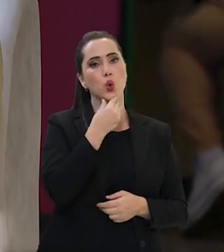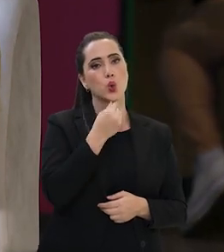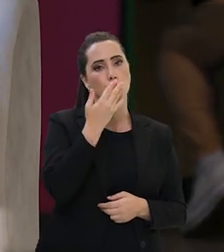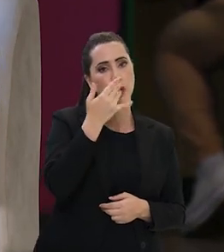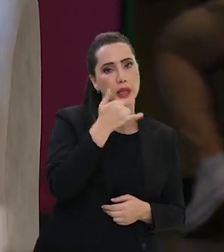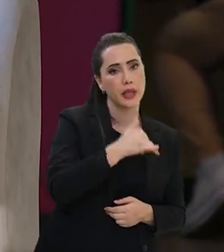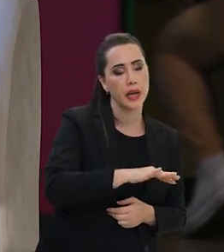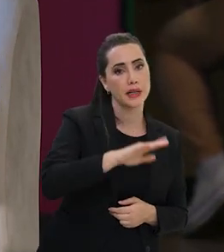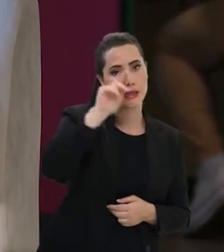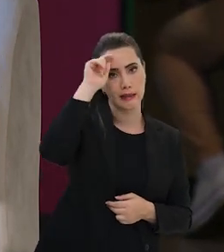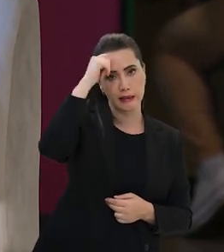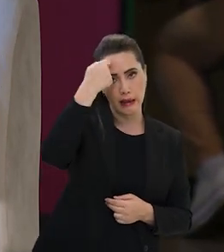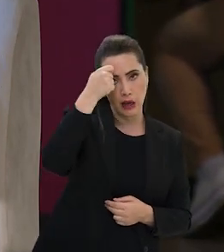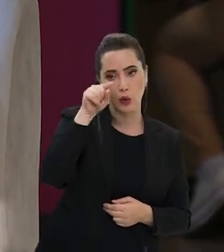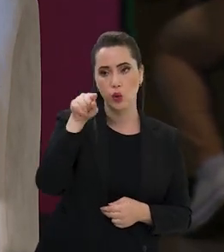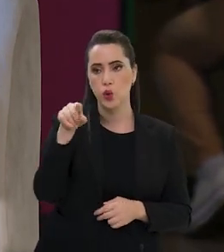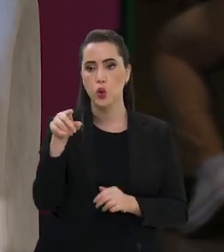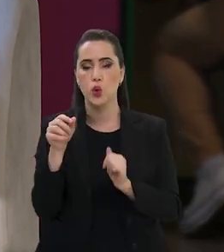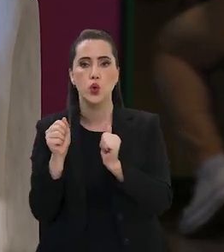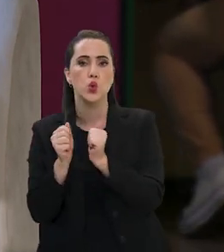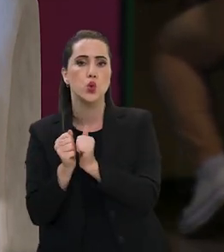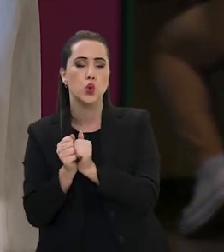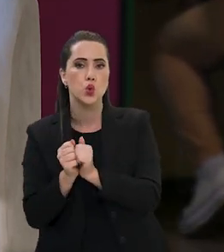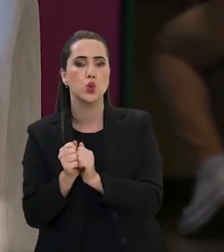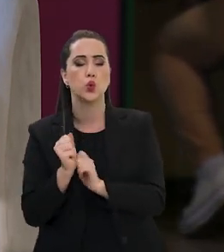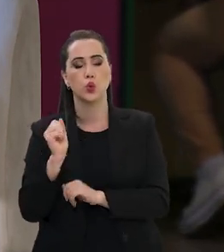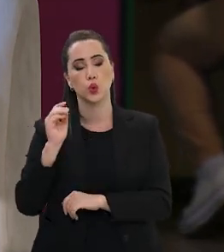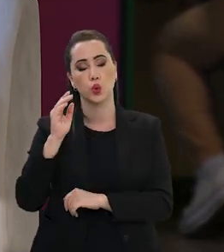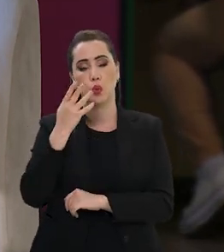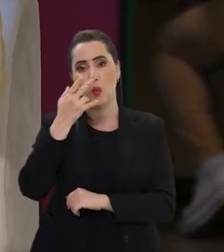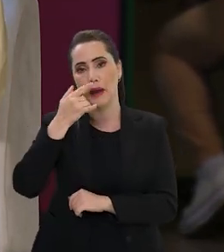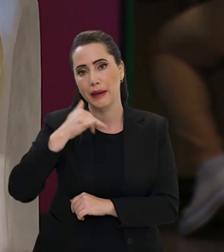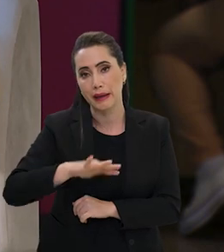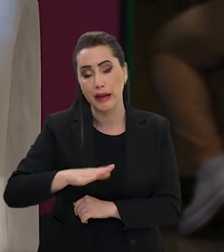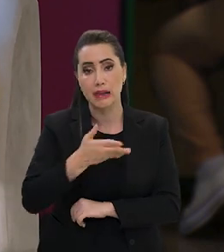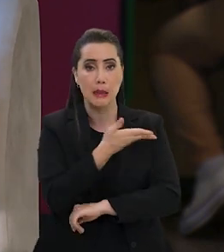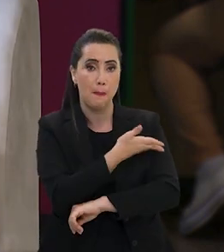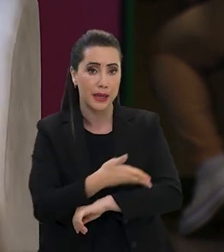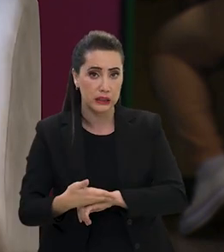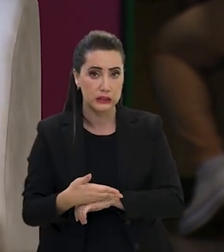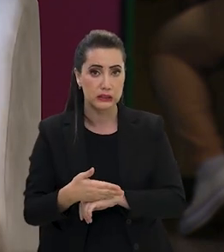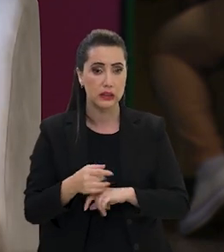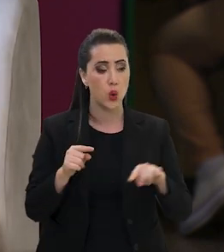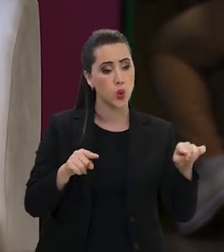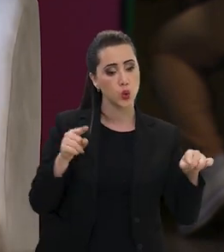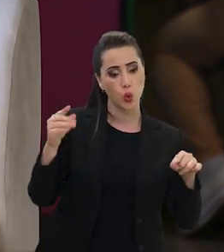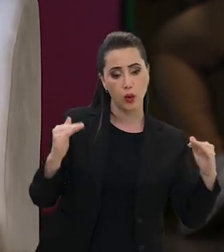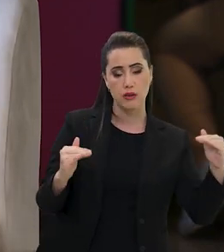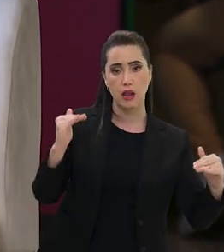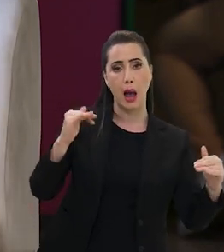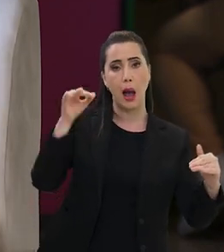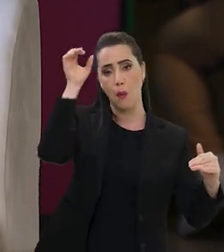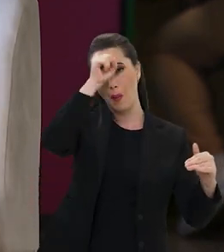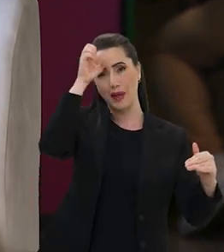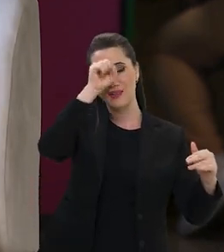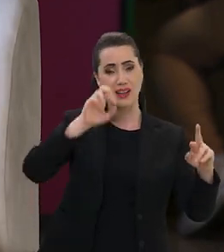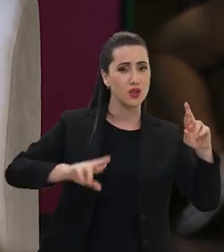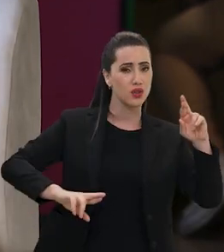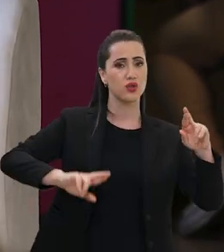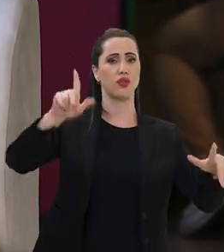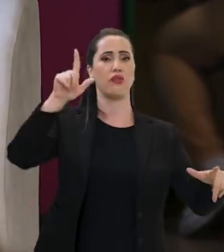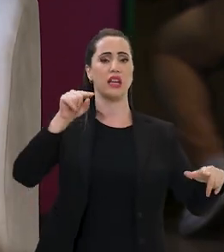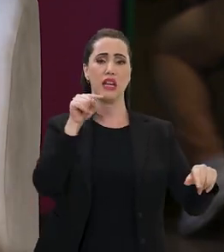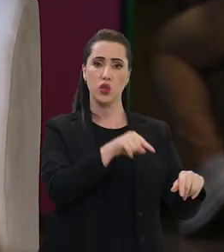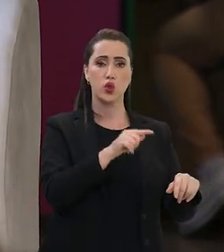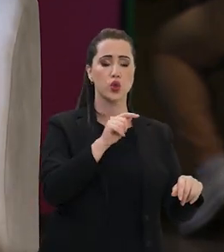sala de aula, ele está no nível de aprendizado de cinco anos de diferença do garoto branco que está naquela mesma sala de aula. Então, assim, de que